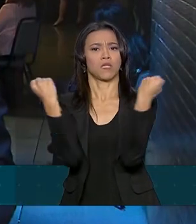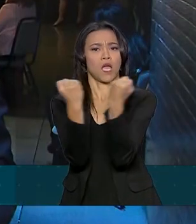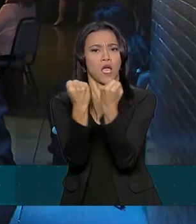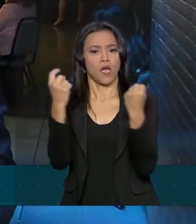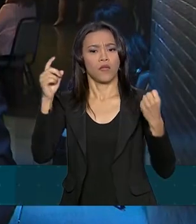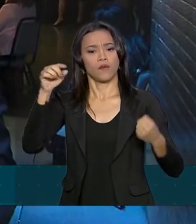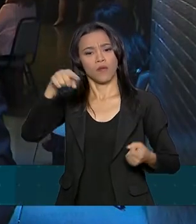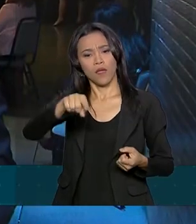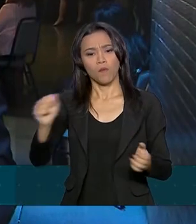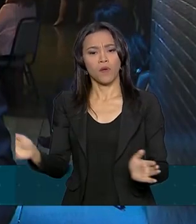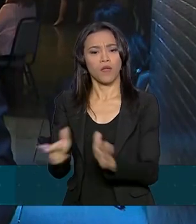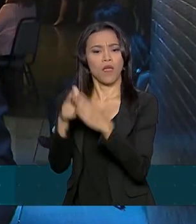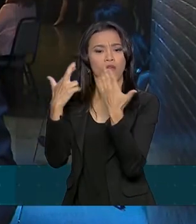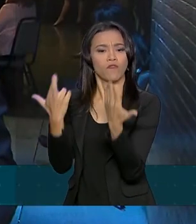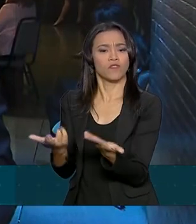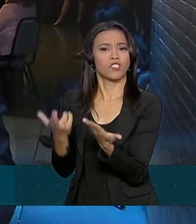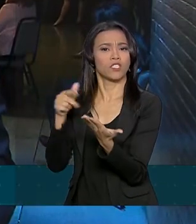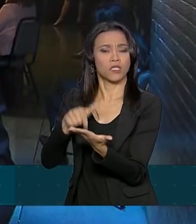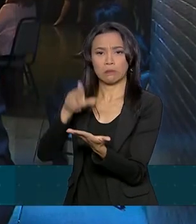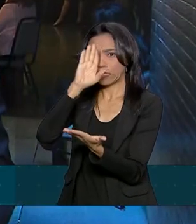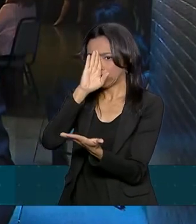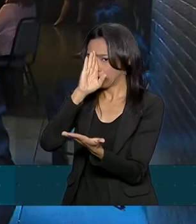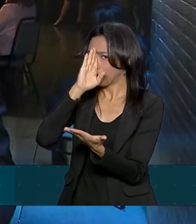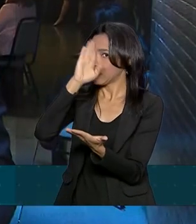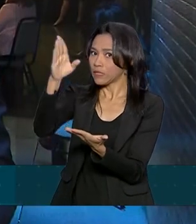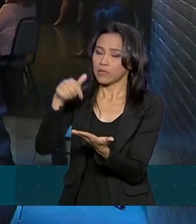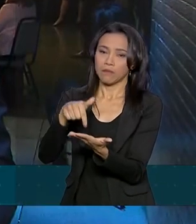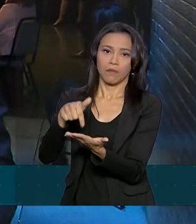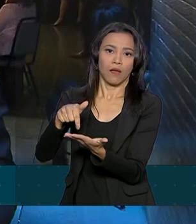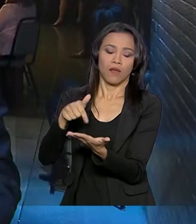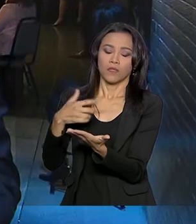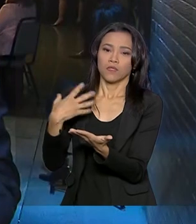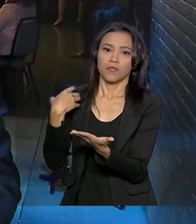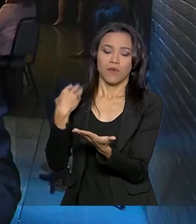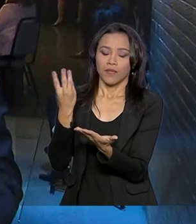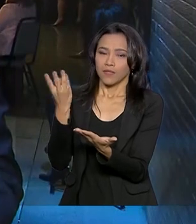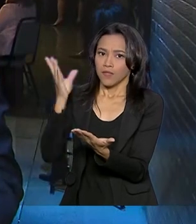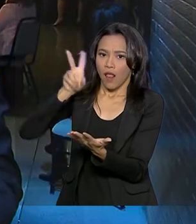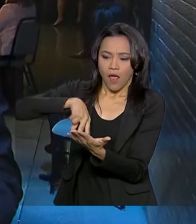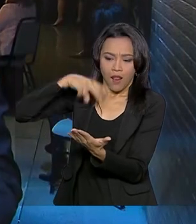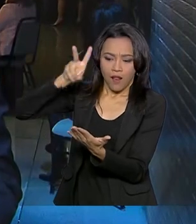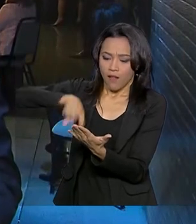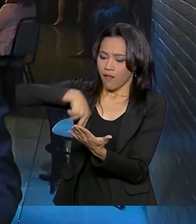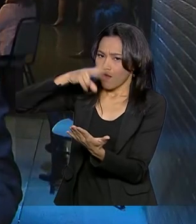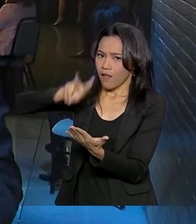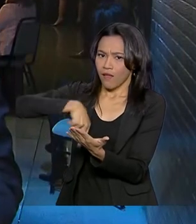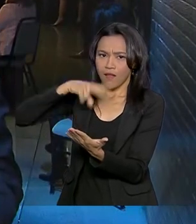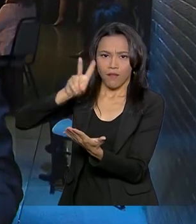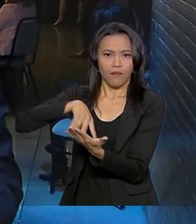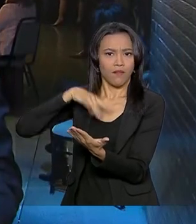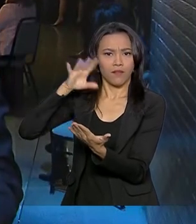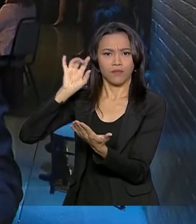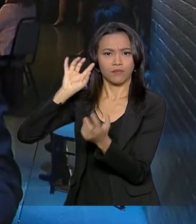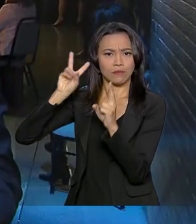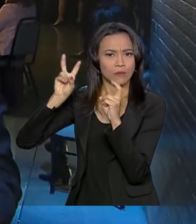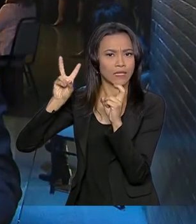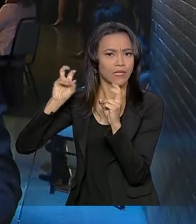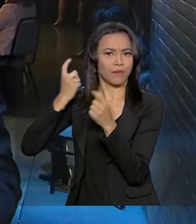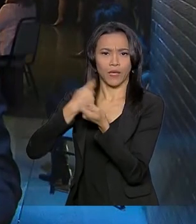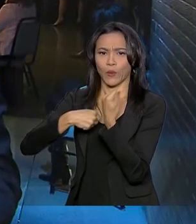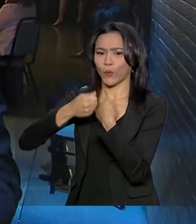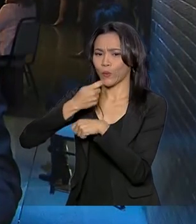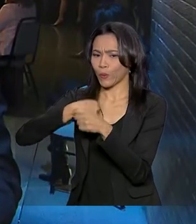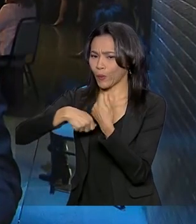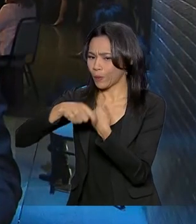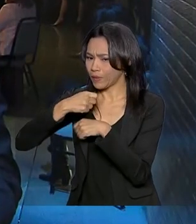revista The Economist, uma das principais publicações mais prestigiadas, especializadas em economia em todo